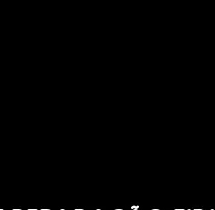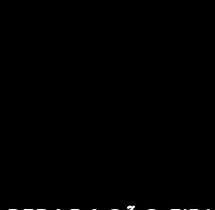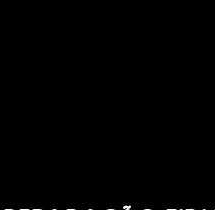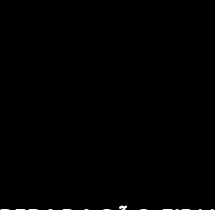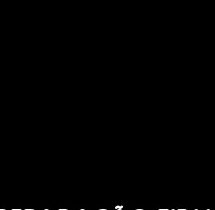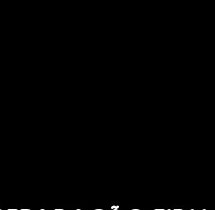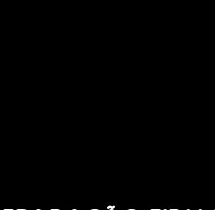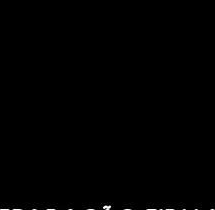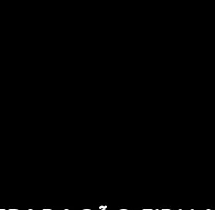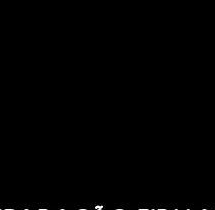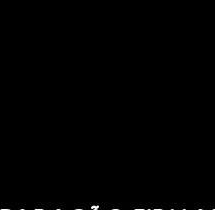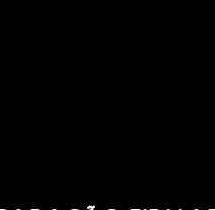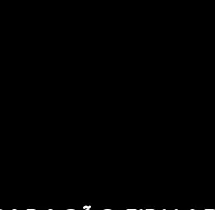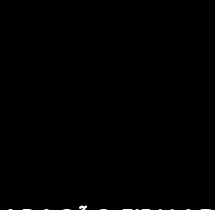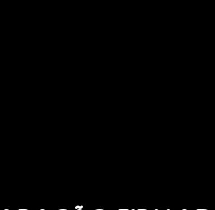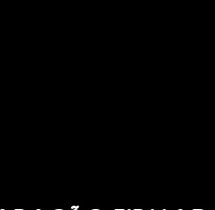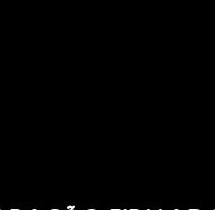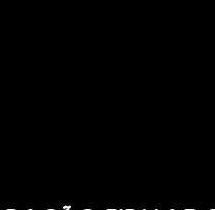obrigado